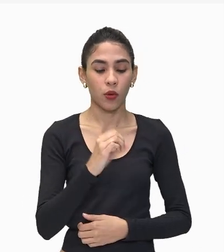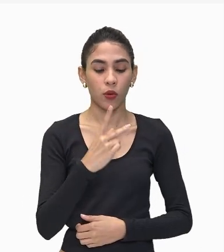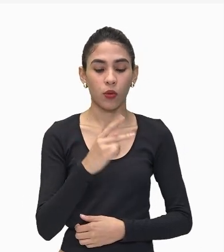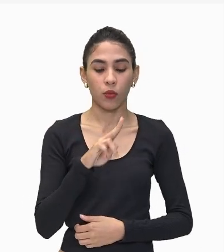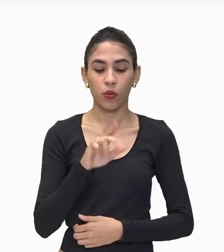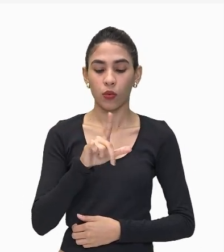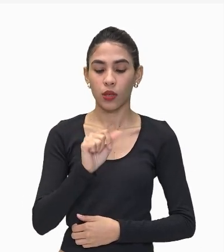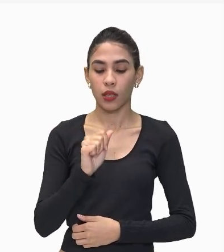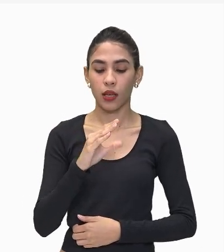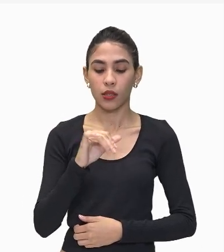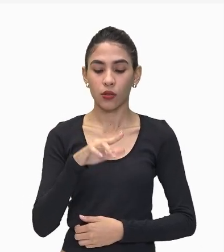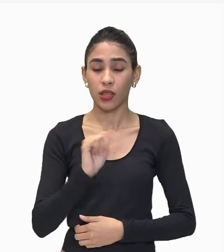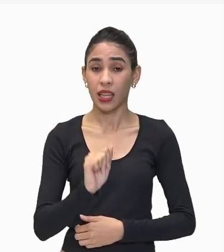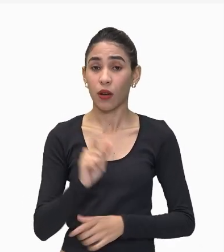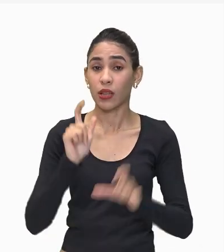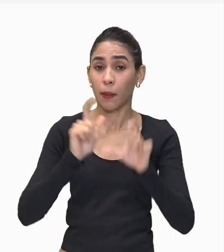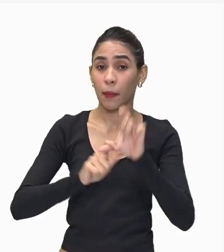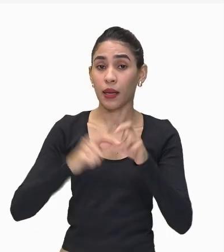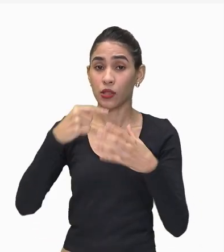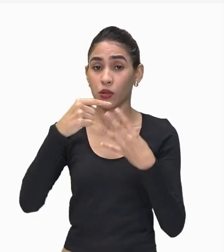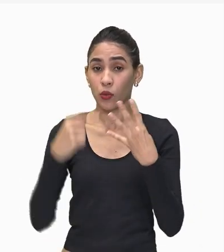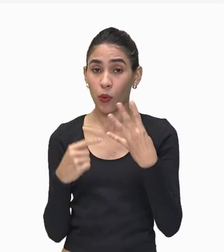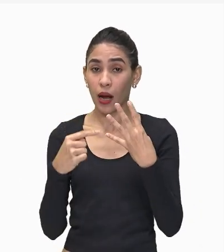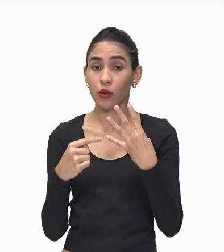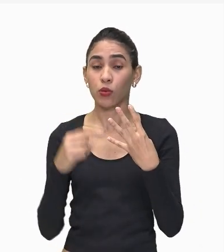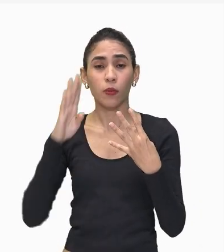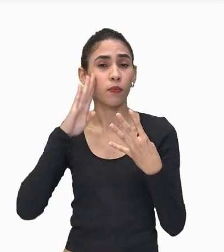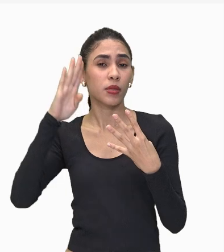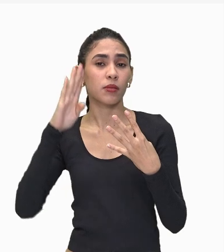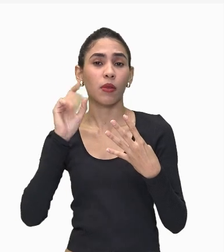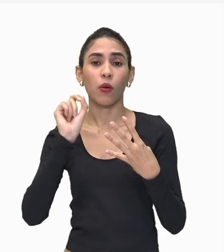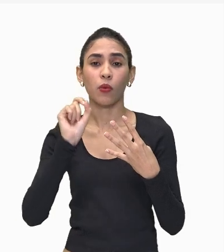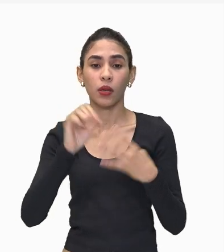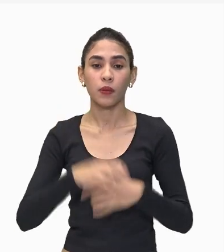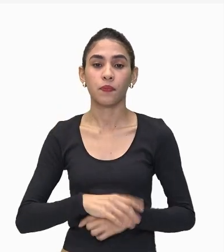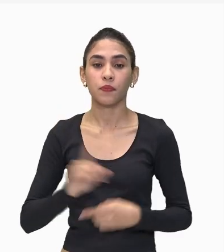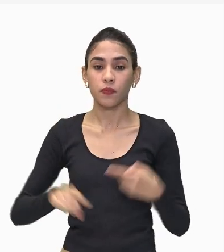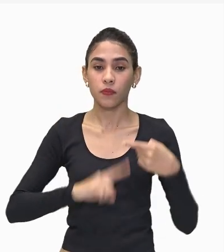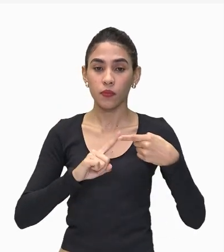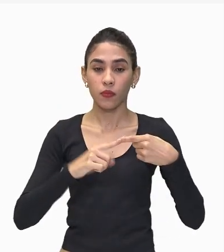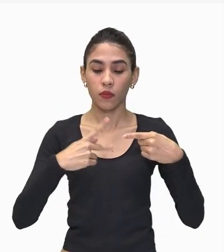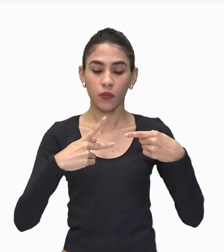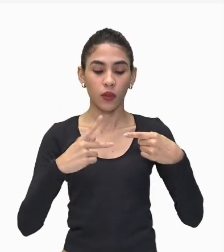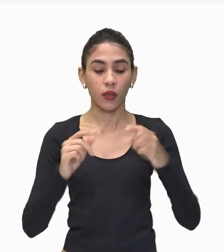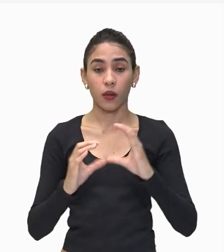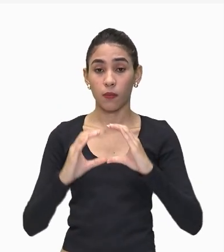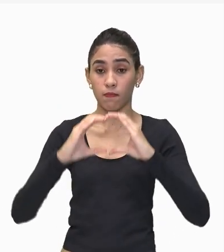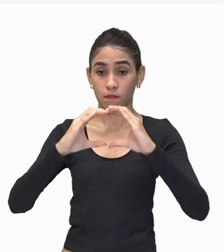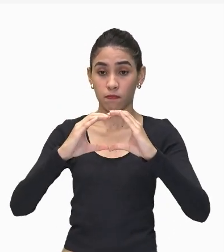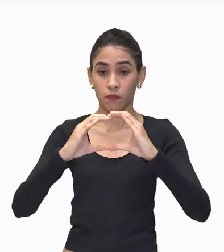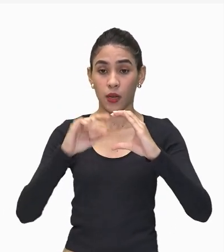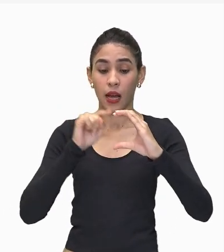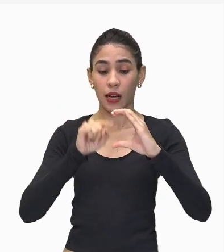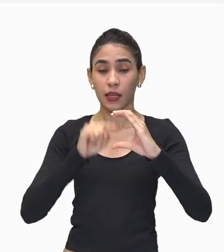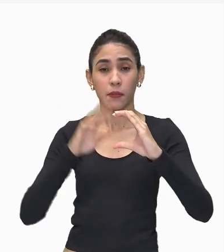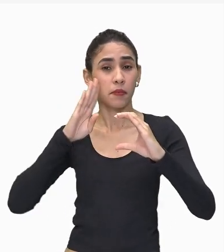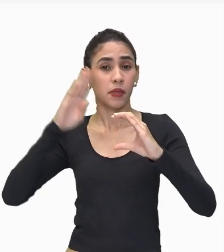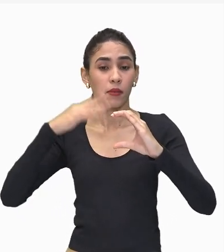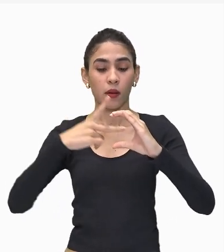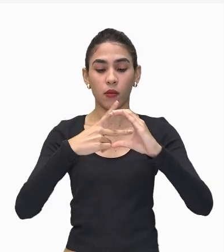quatro fatores Né? Então a gente tem Aqui ao centro A população Né? Pra gente não esquecer